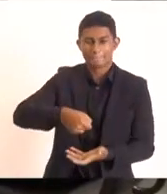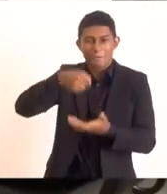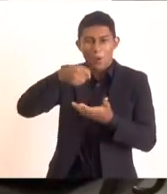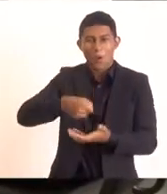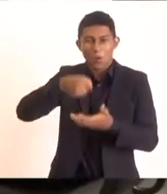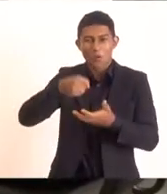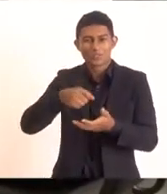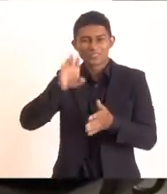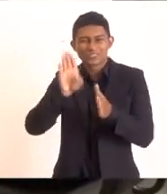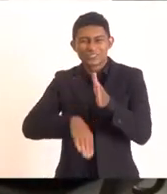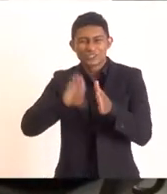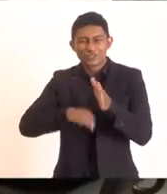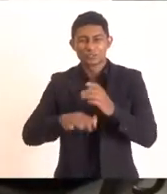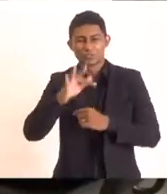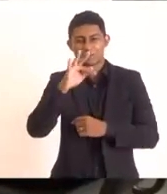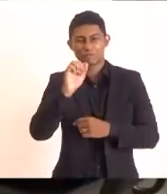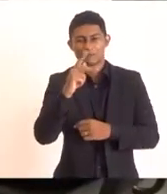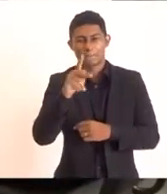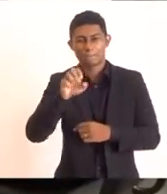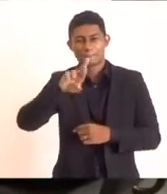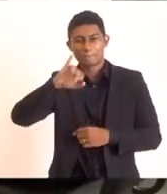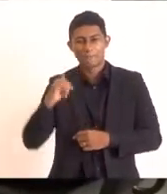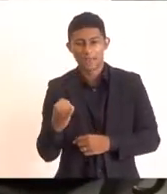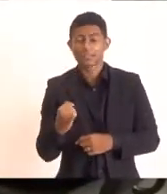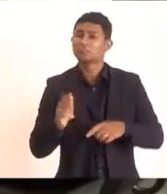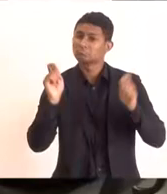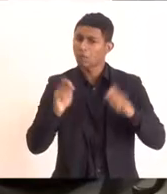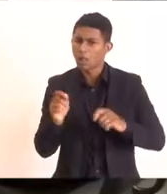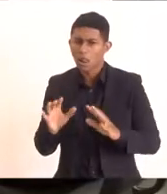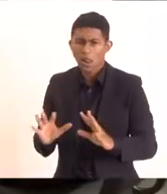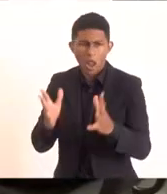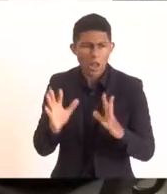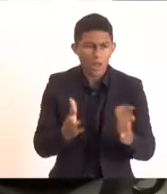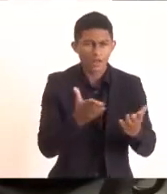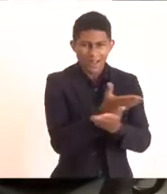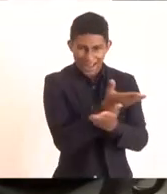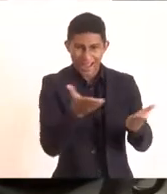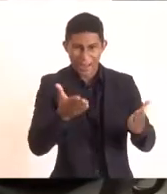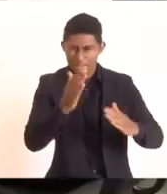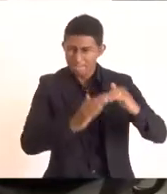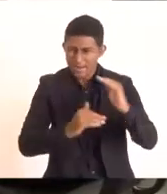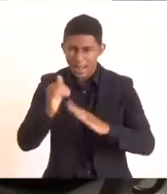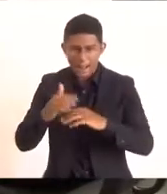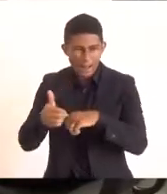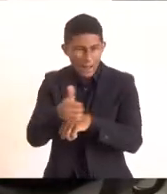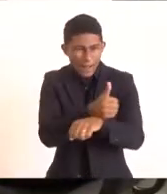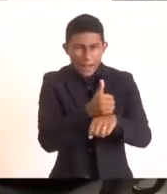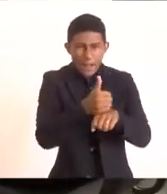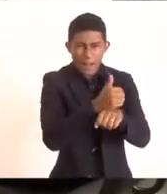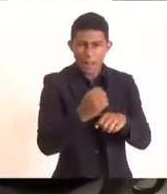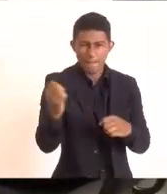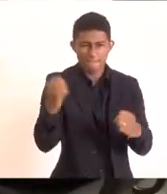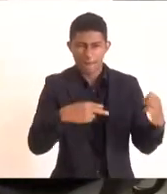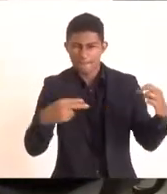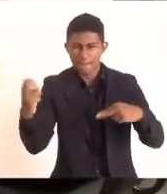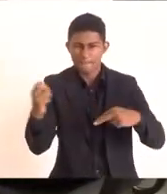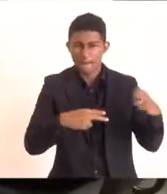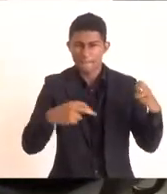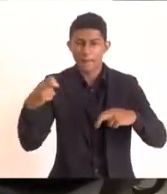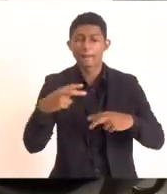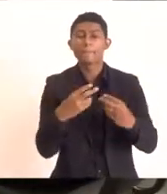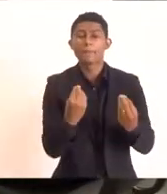da FAPERJ, que você pode recrutar especialistas para orientar